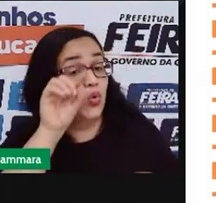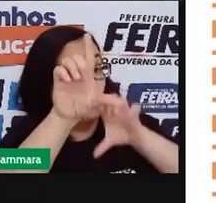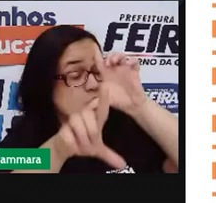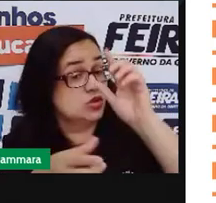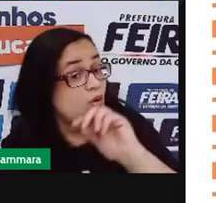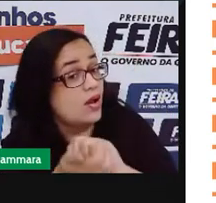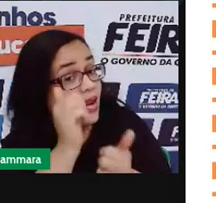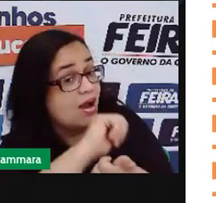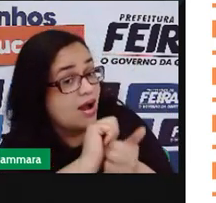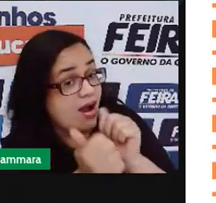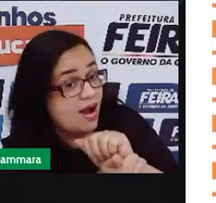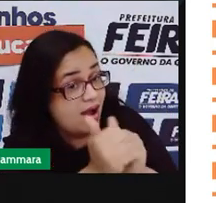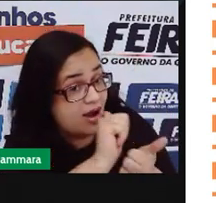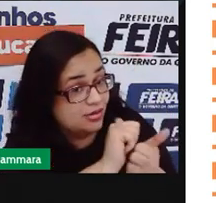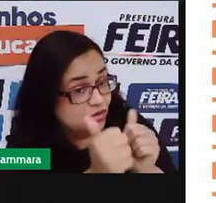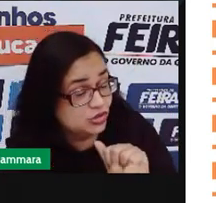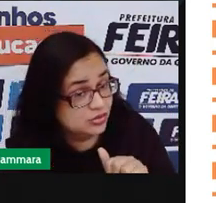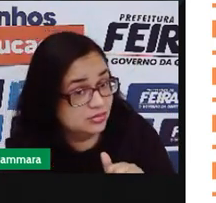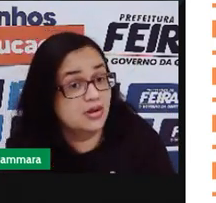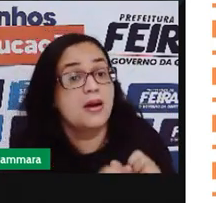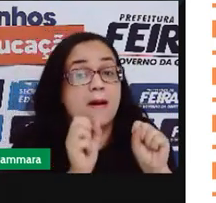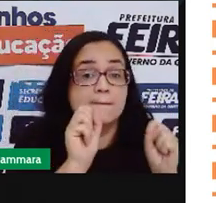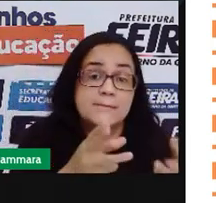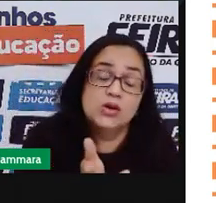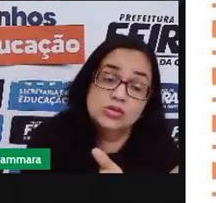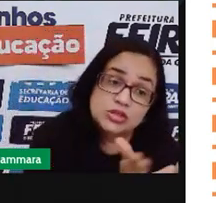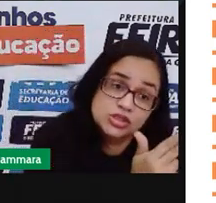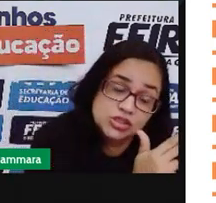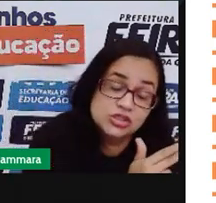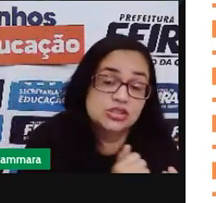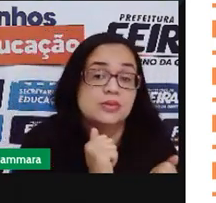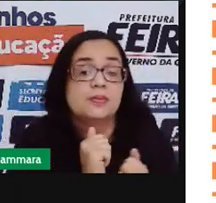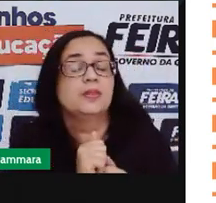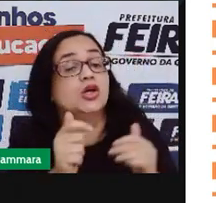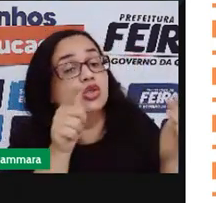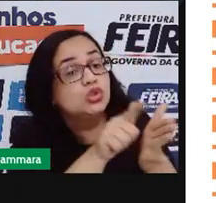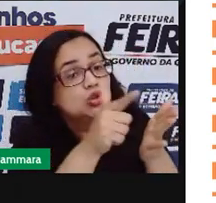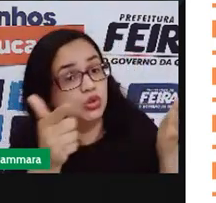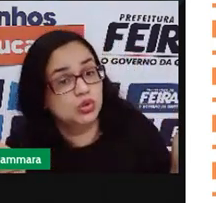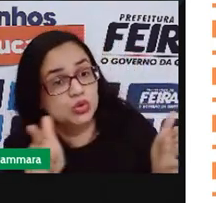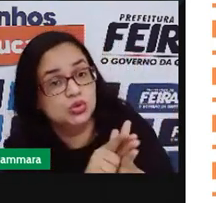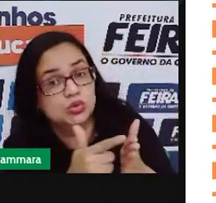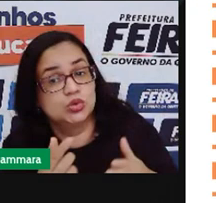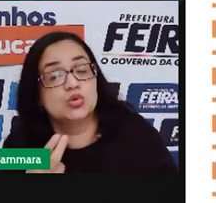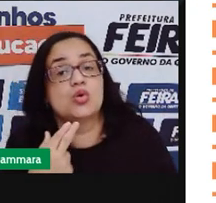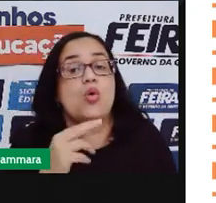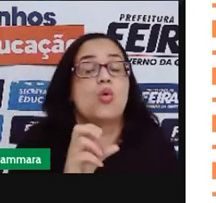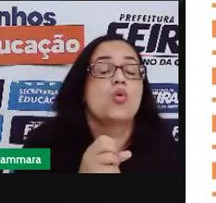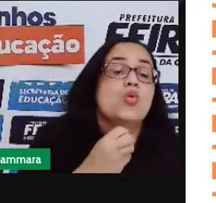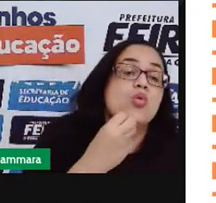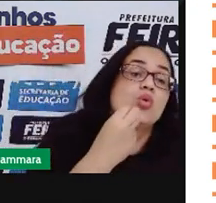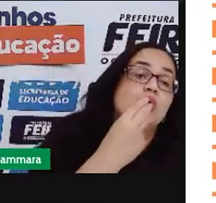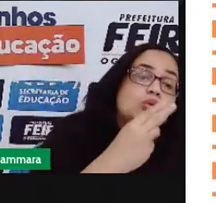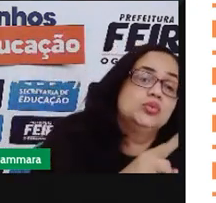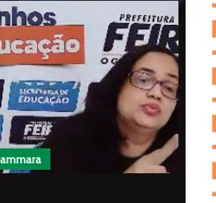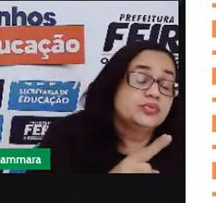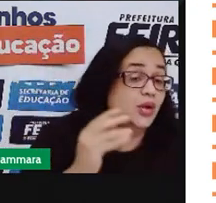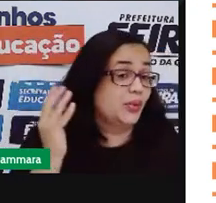Escolha a arte. Você pode usar recortes de revistas, de jornal, ou, se você tiver